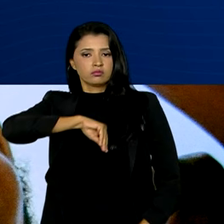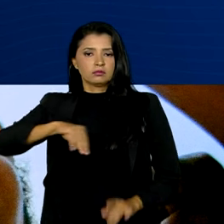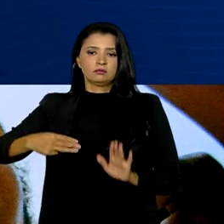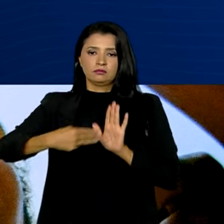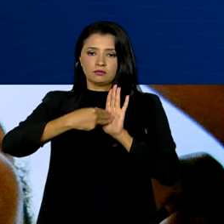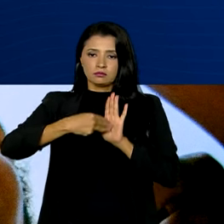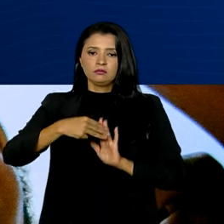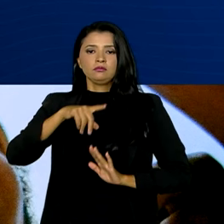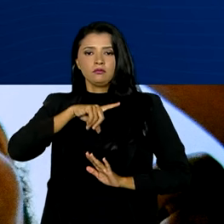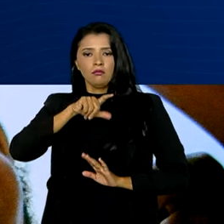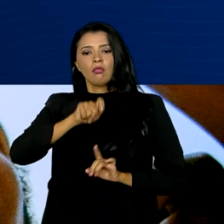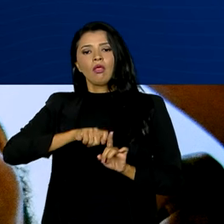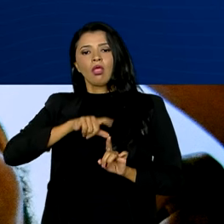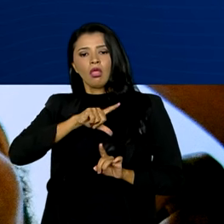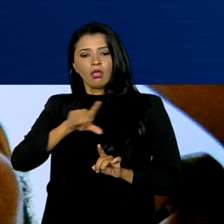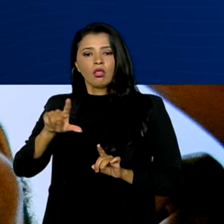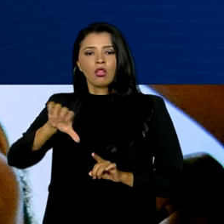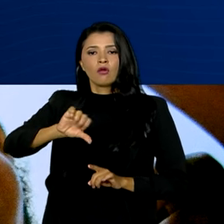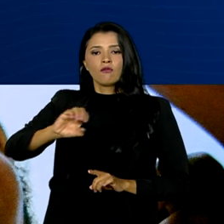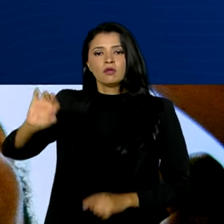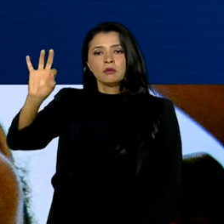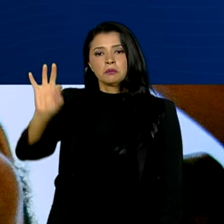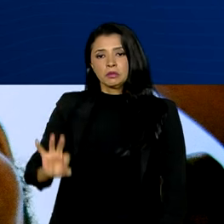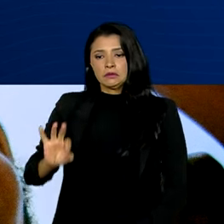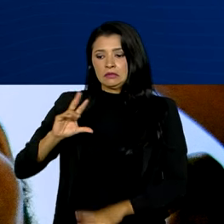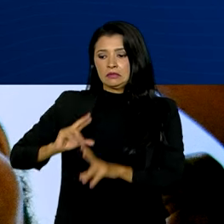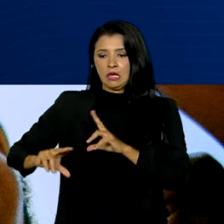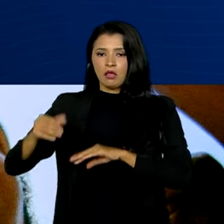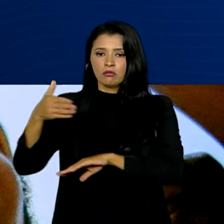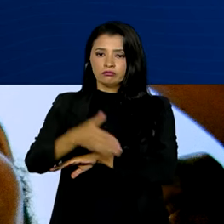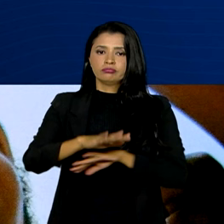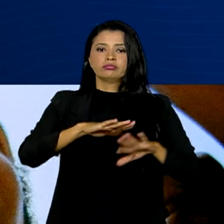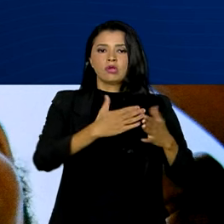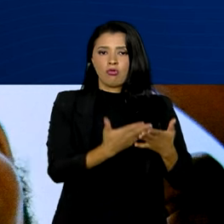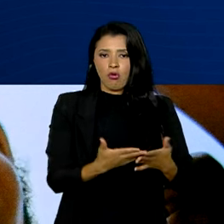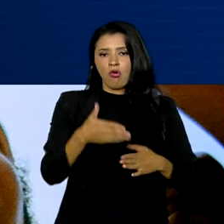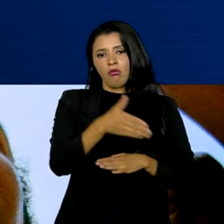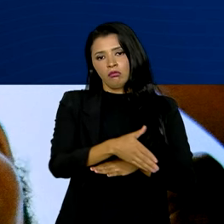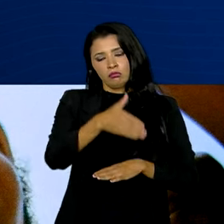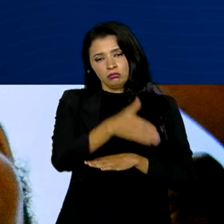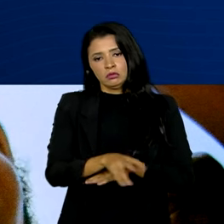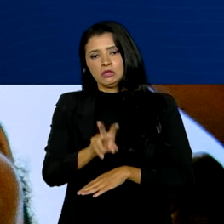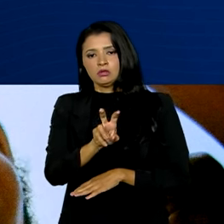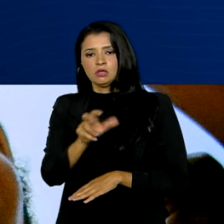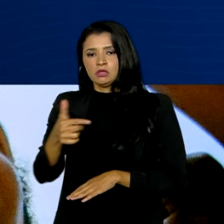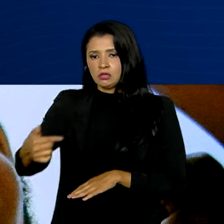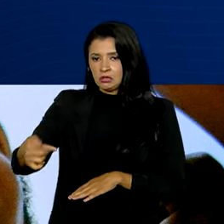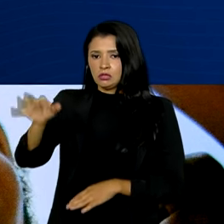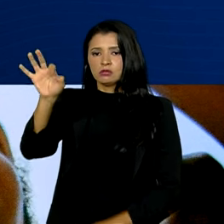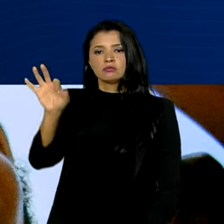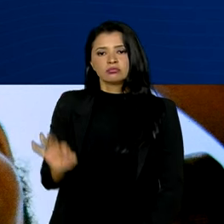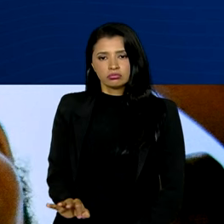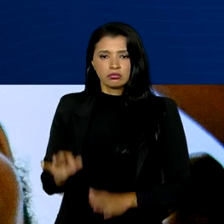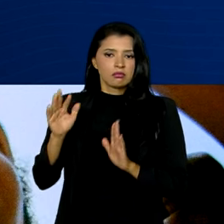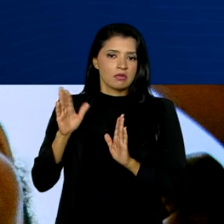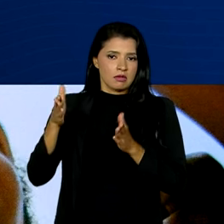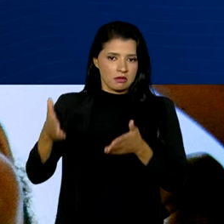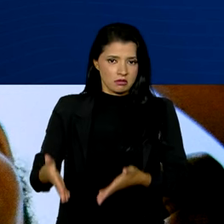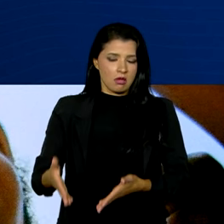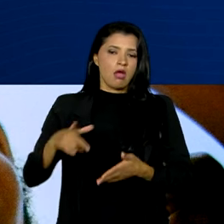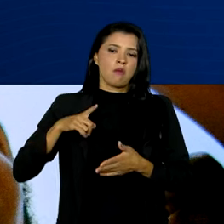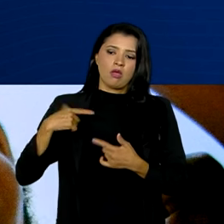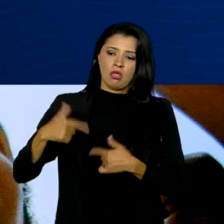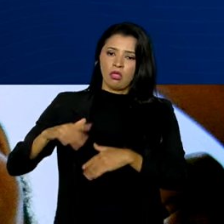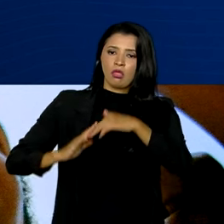mensal. Quase 90% dos adolescentes frequentavam a escola. E 57% participavam de